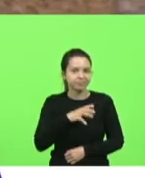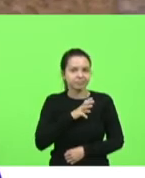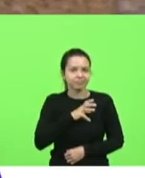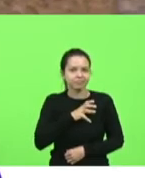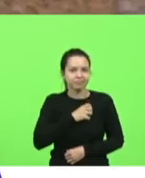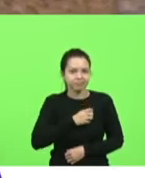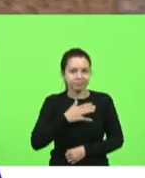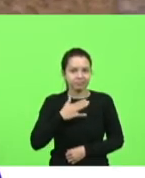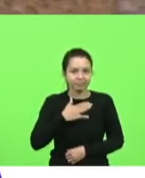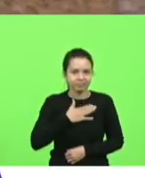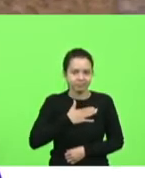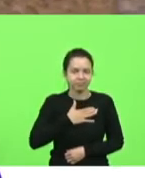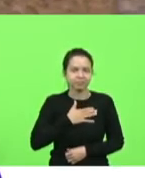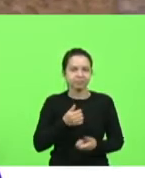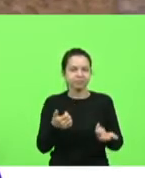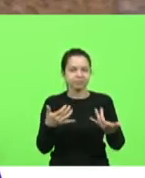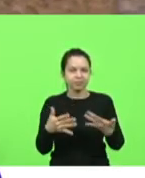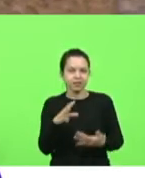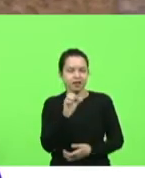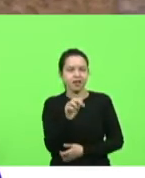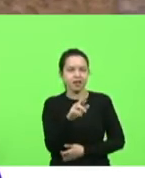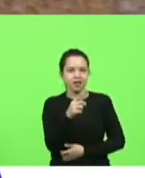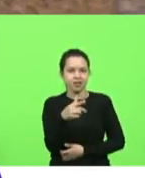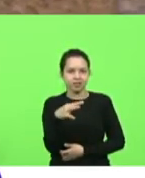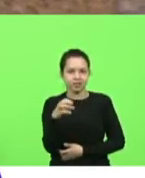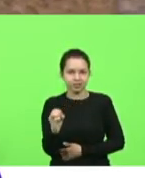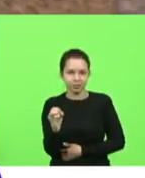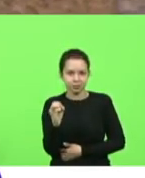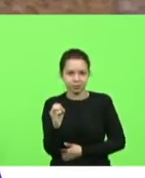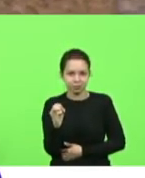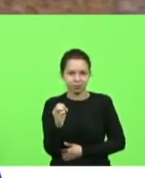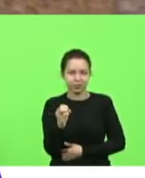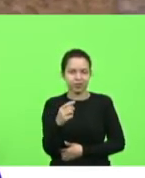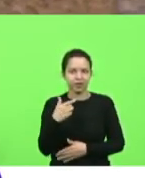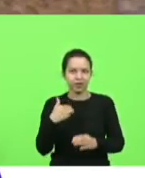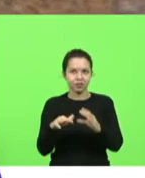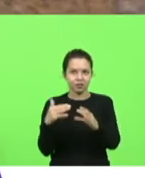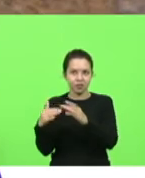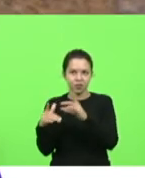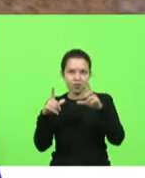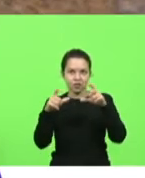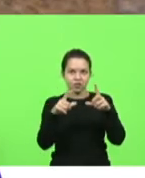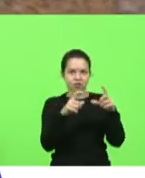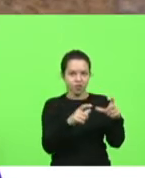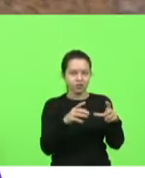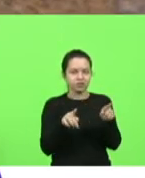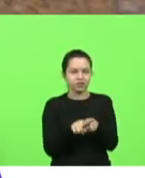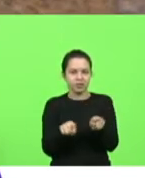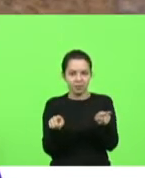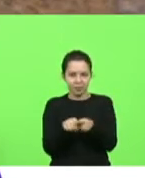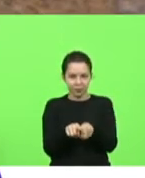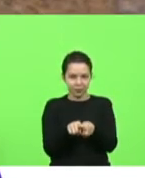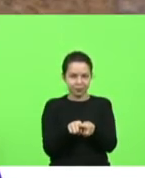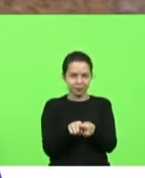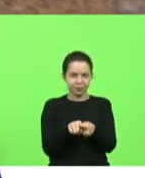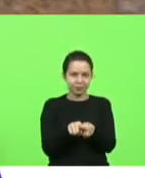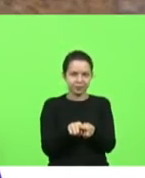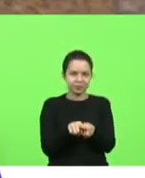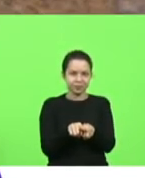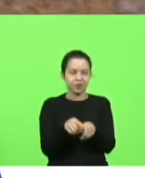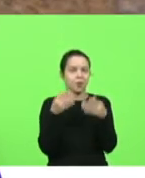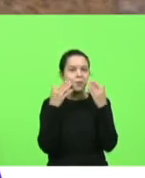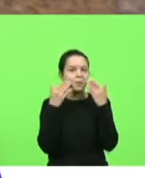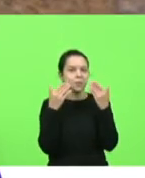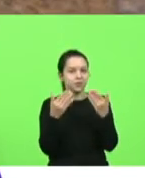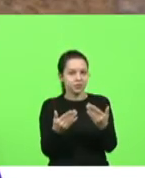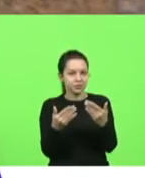trouxeram e justamente o Carlão da Praia me enviou algumas imagens que eu gostaria de mostrar ali o